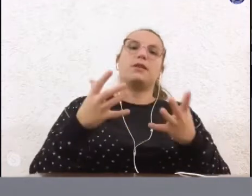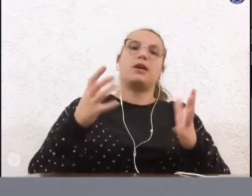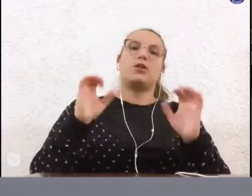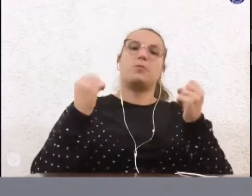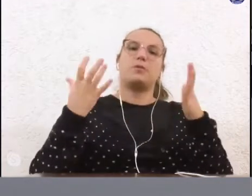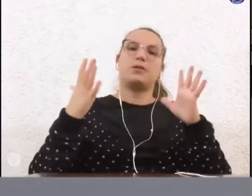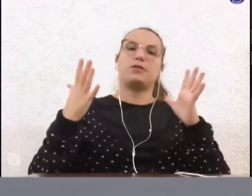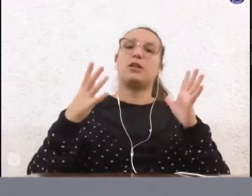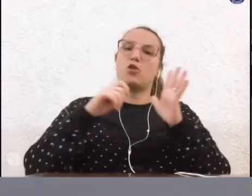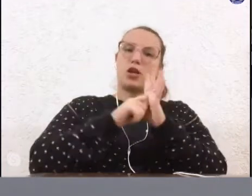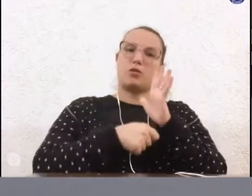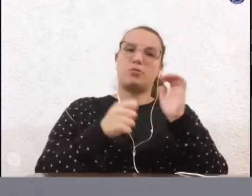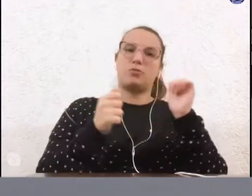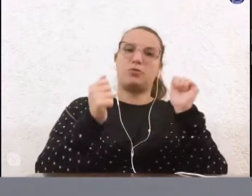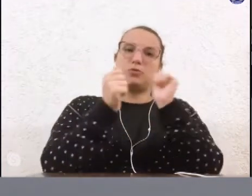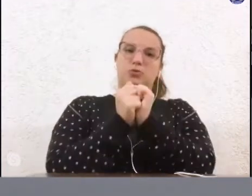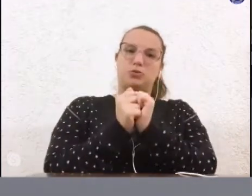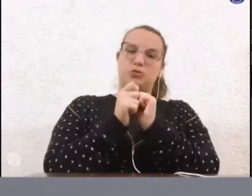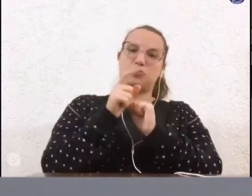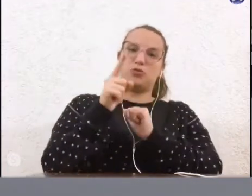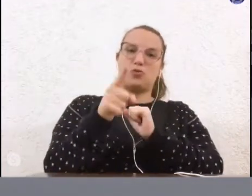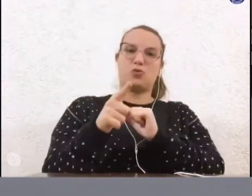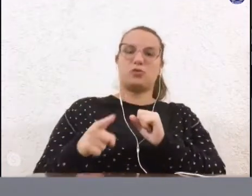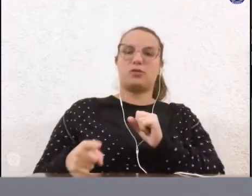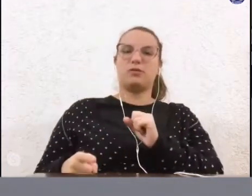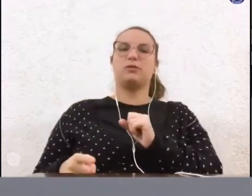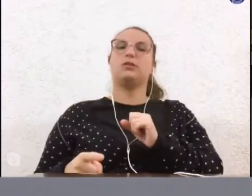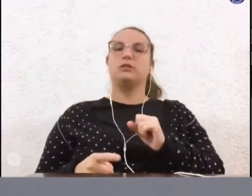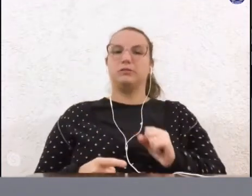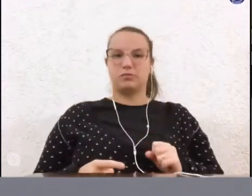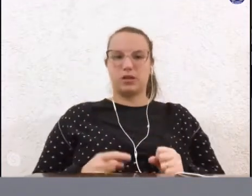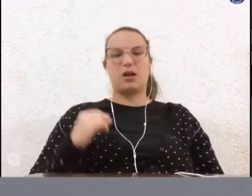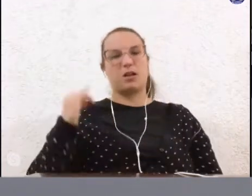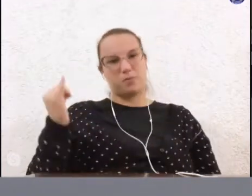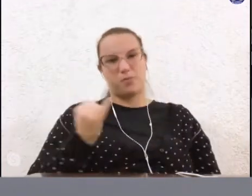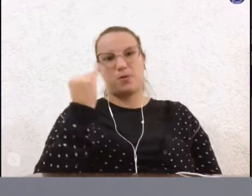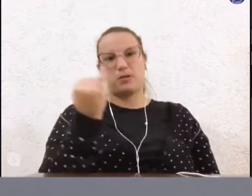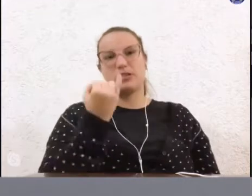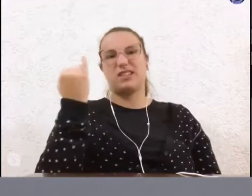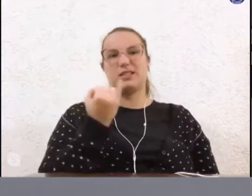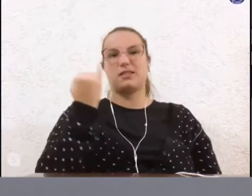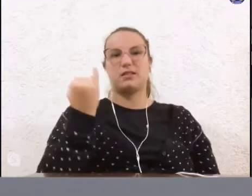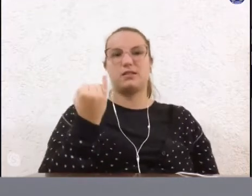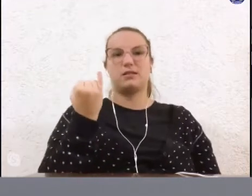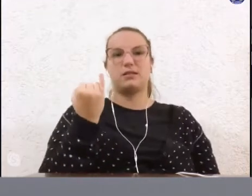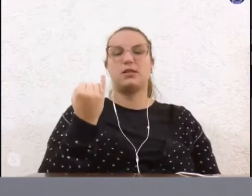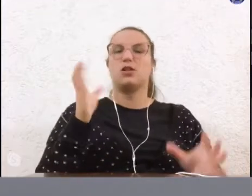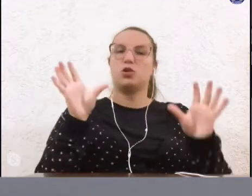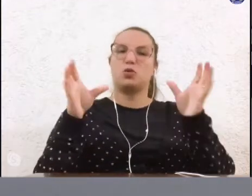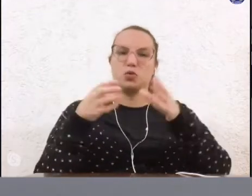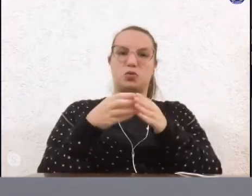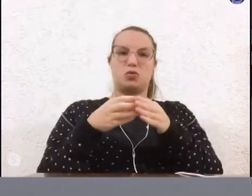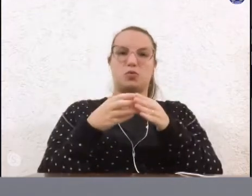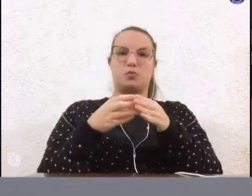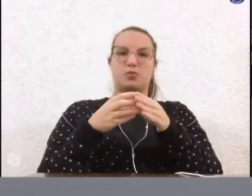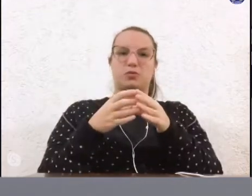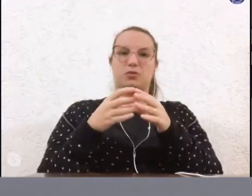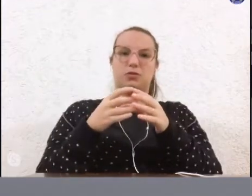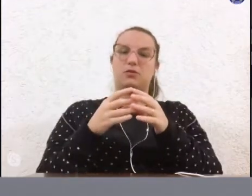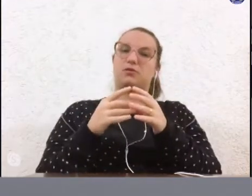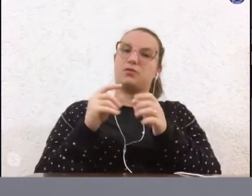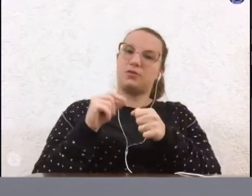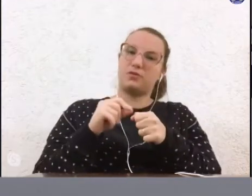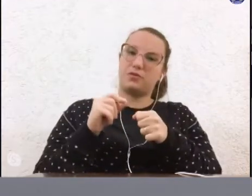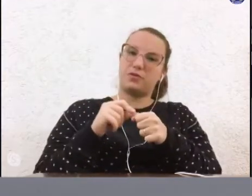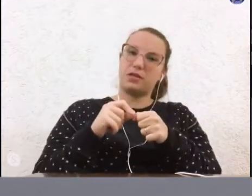para assinar a propositura dado a relevância e a importância que esse grupo da Igreja Católica, que